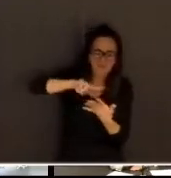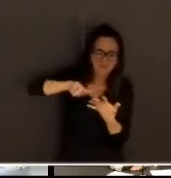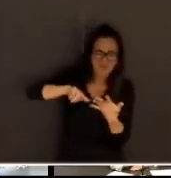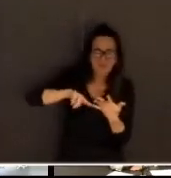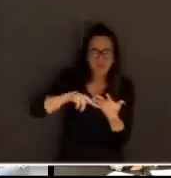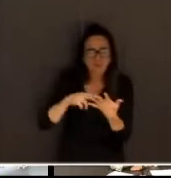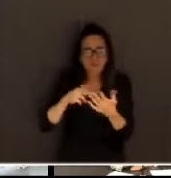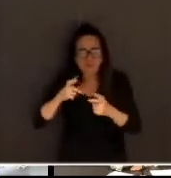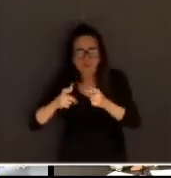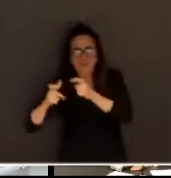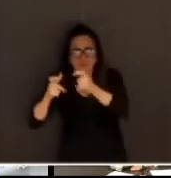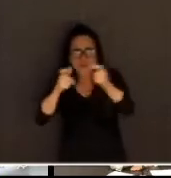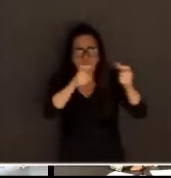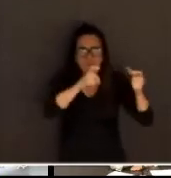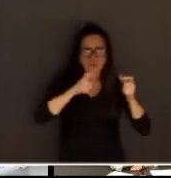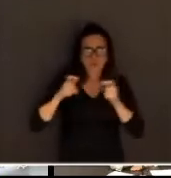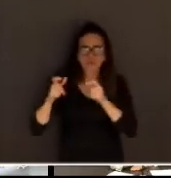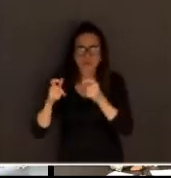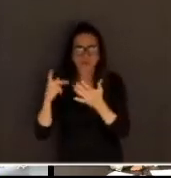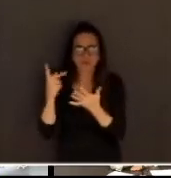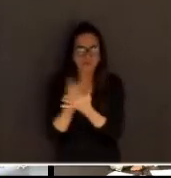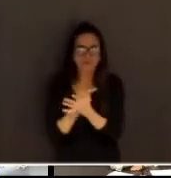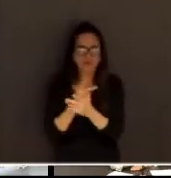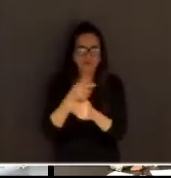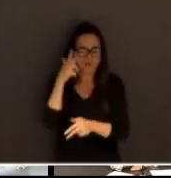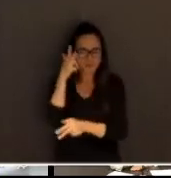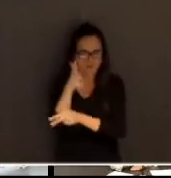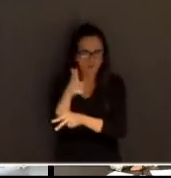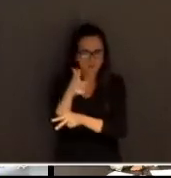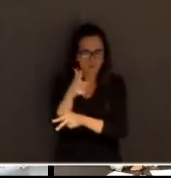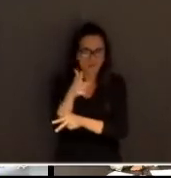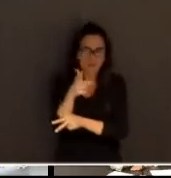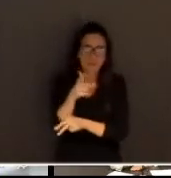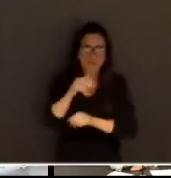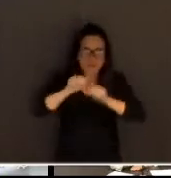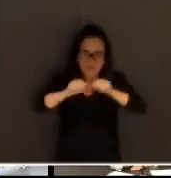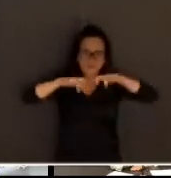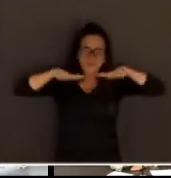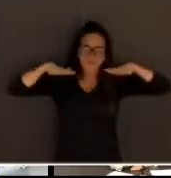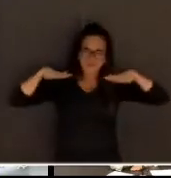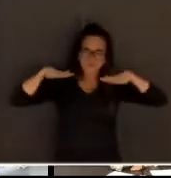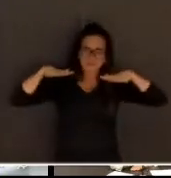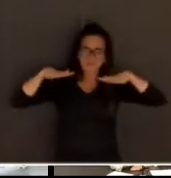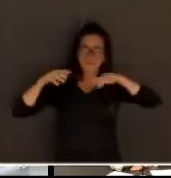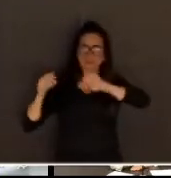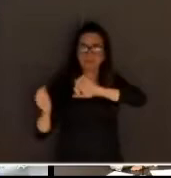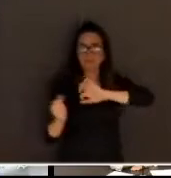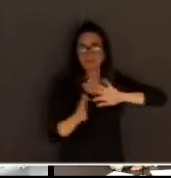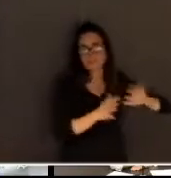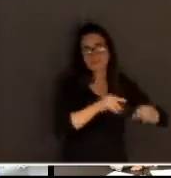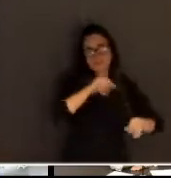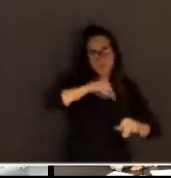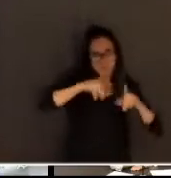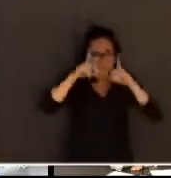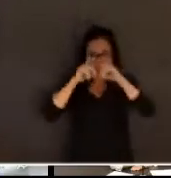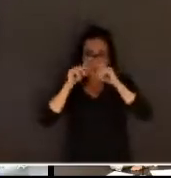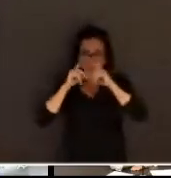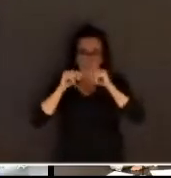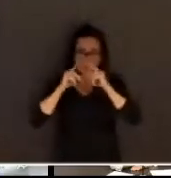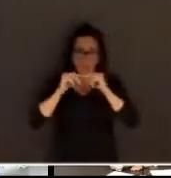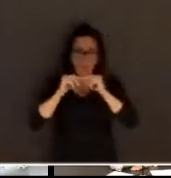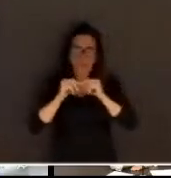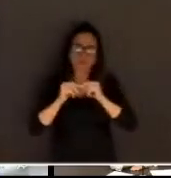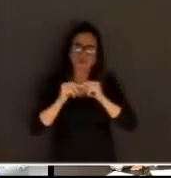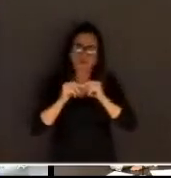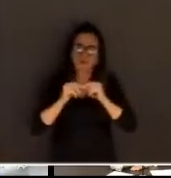é um grande problema. De qualquer forma, aqui no Distrito Federal, o Tribunal de Justiça, autorizou o deslocamento do acusado para o